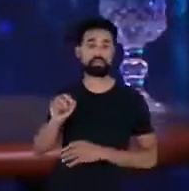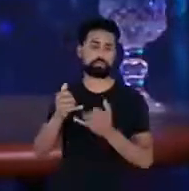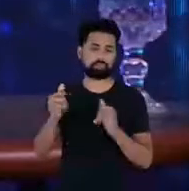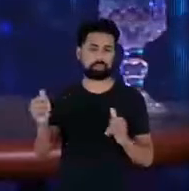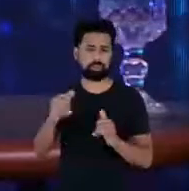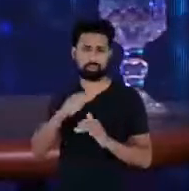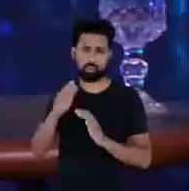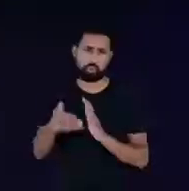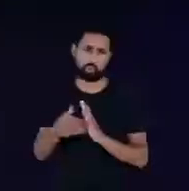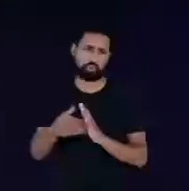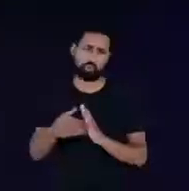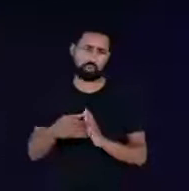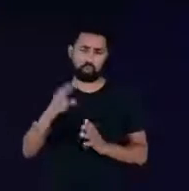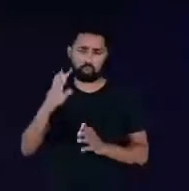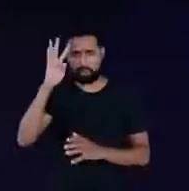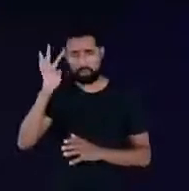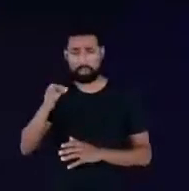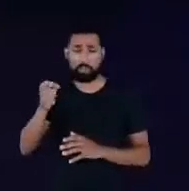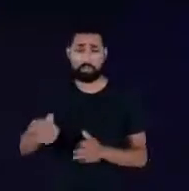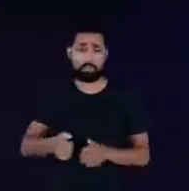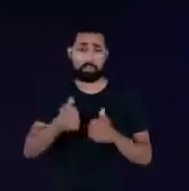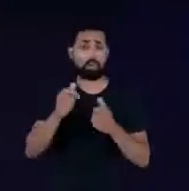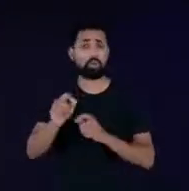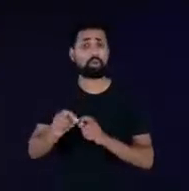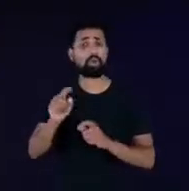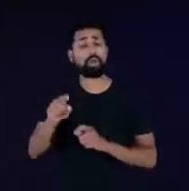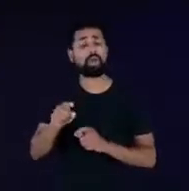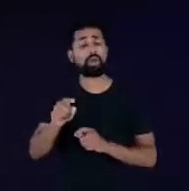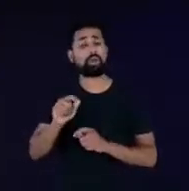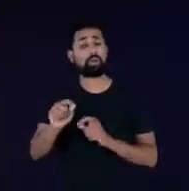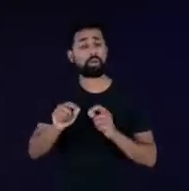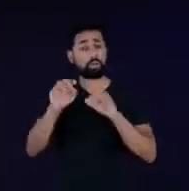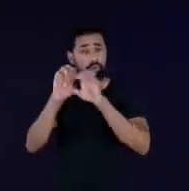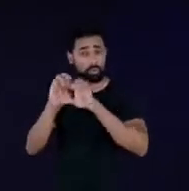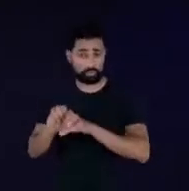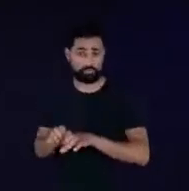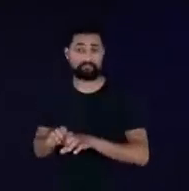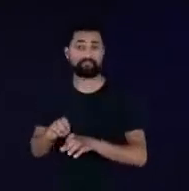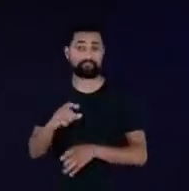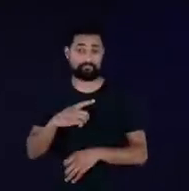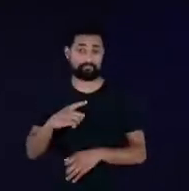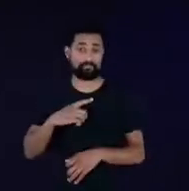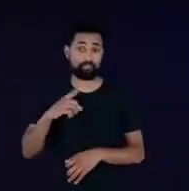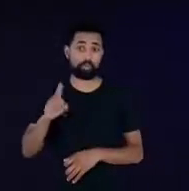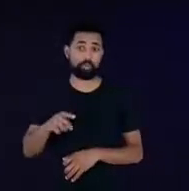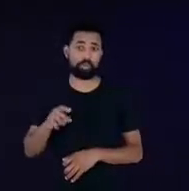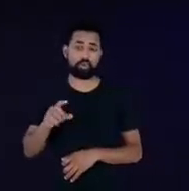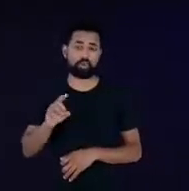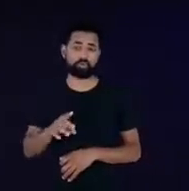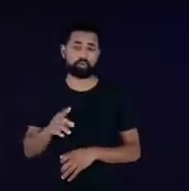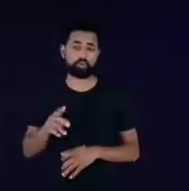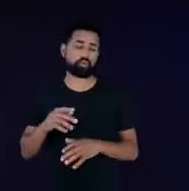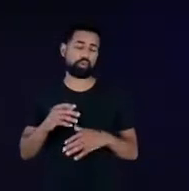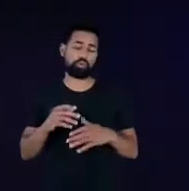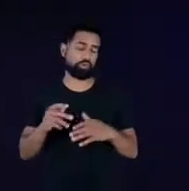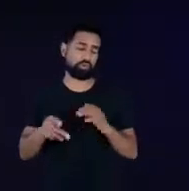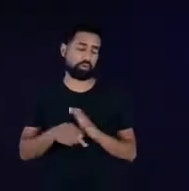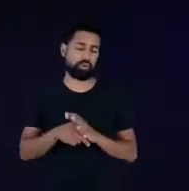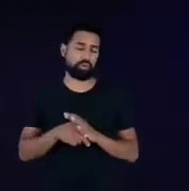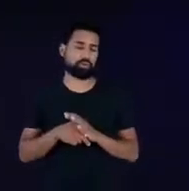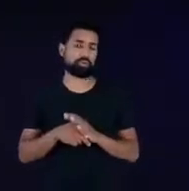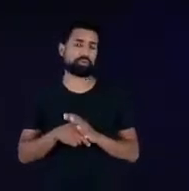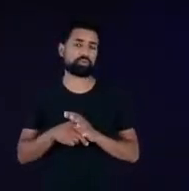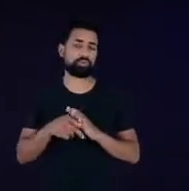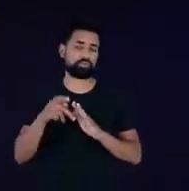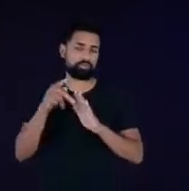mesma página também ele é uma ação que é estruturada então não foi fruto obviamente só do Procel isso passou por uma